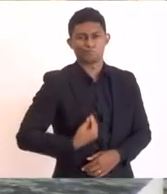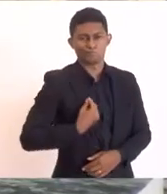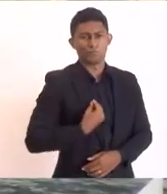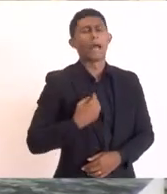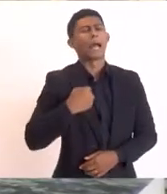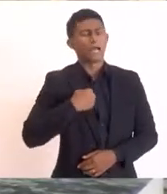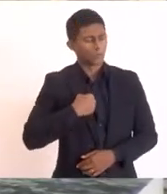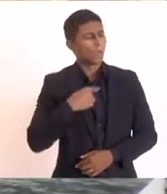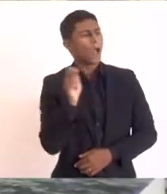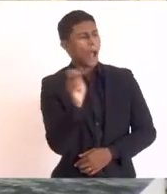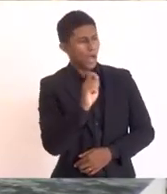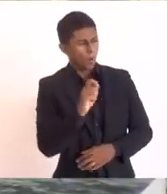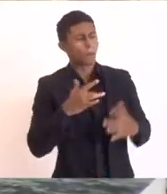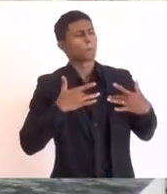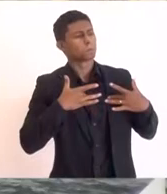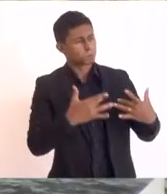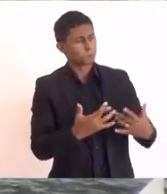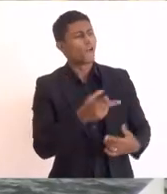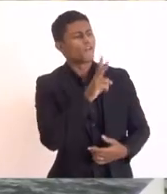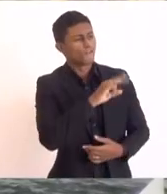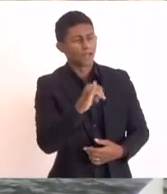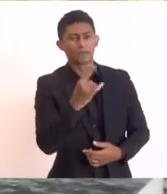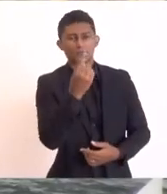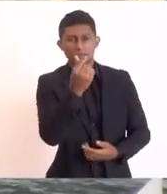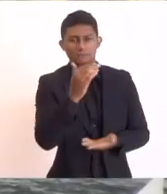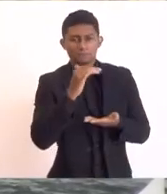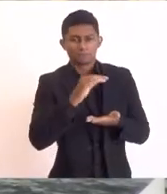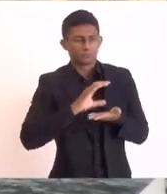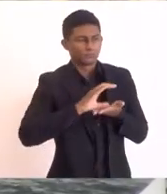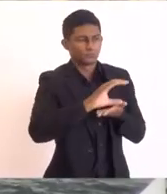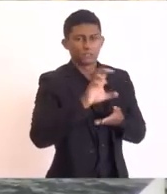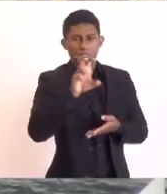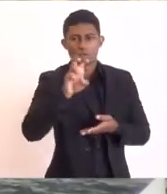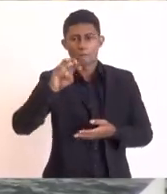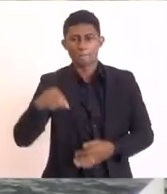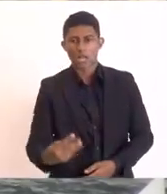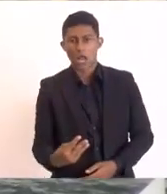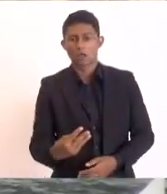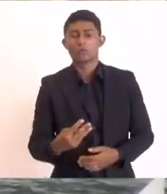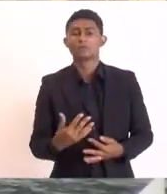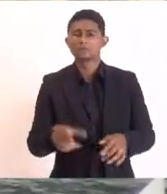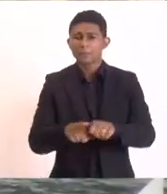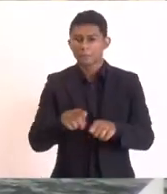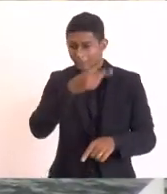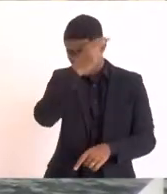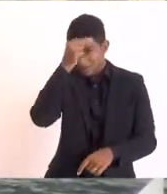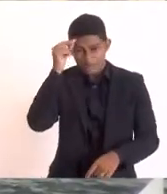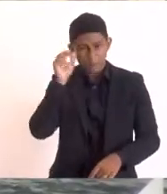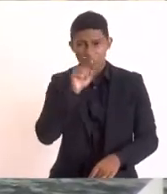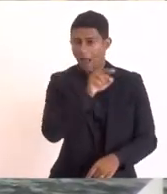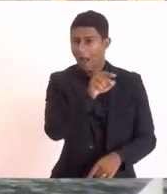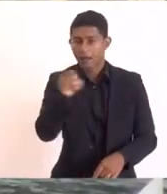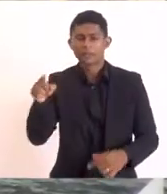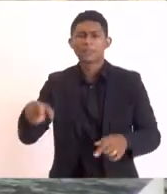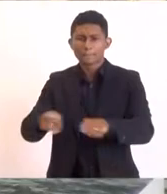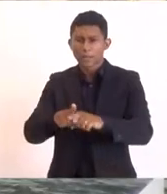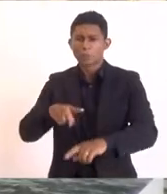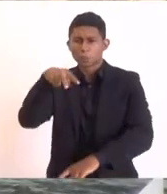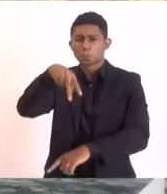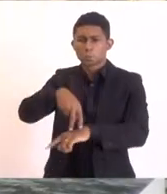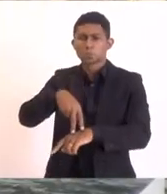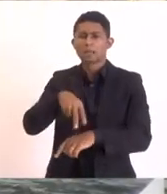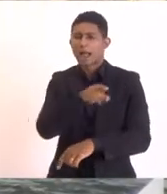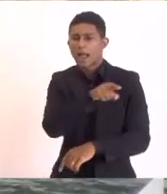disposição em Araruama 5 milhões e coloquei à disposição dos outros prefeitos da região que também se posicionassem e